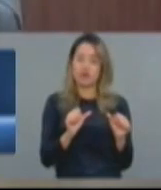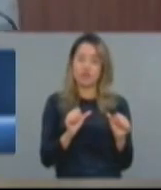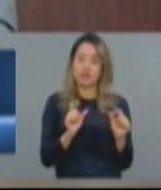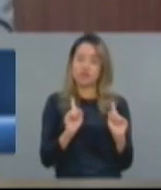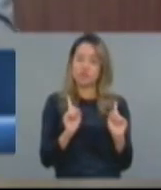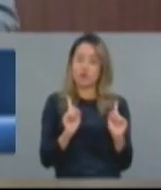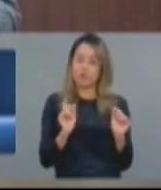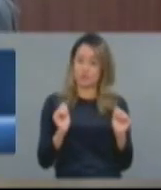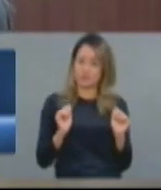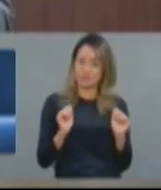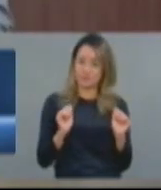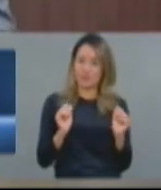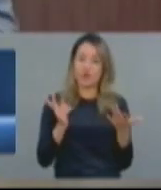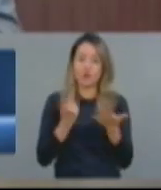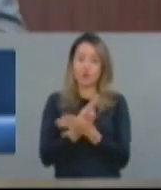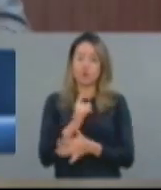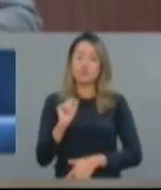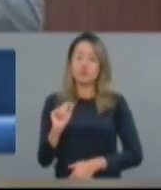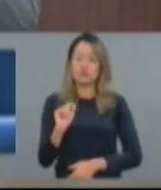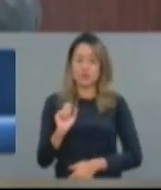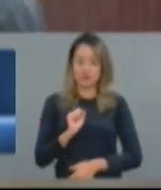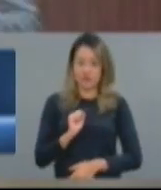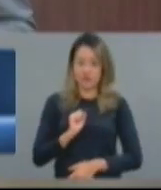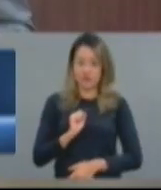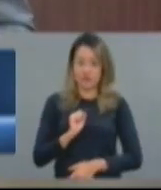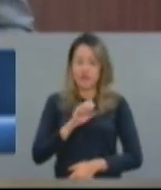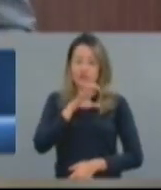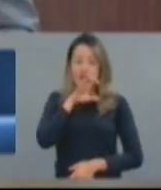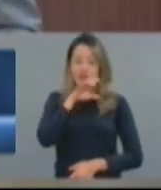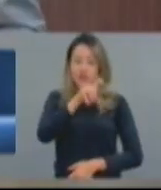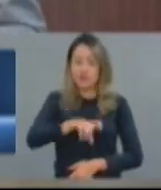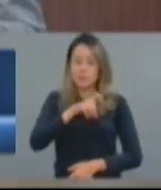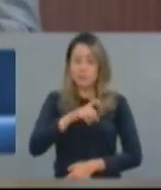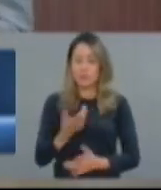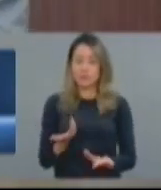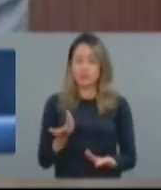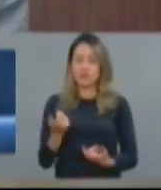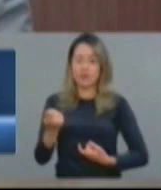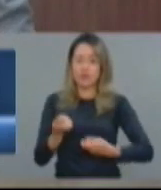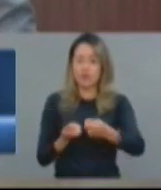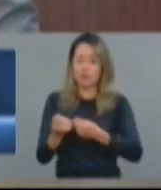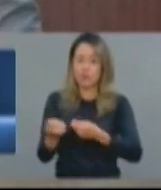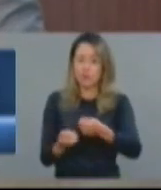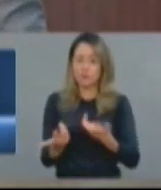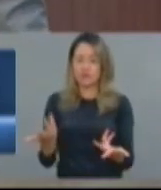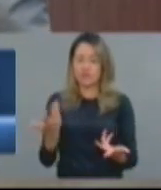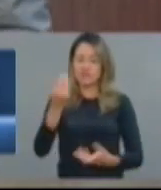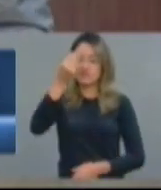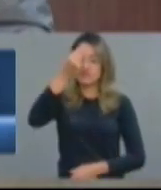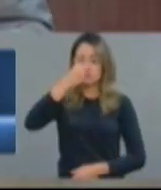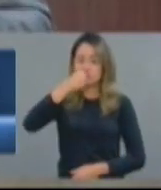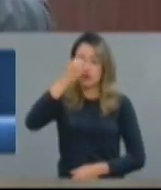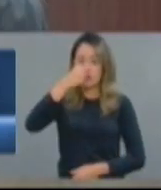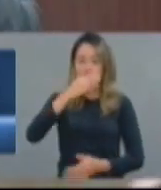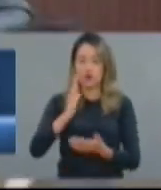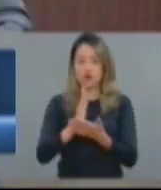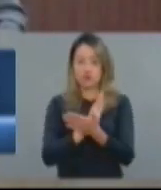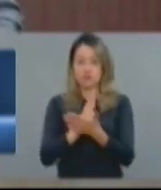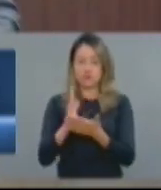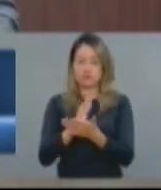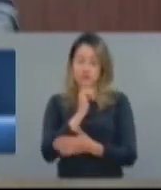financiar a juros subsidiados e não a economia toda, mas certos setores da economia, como o setor